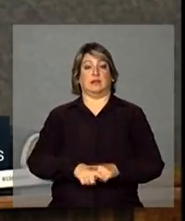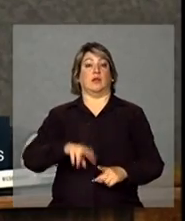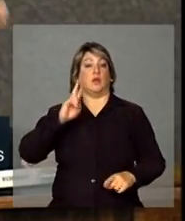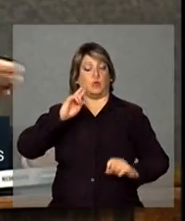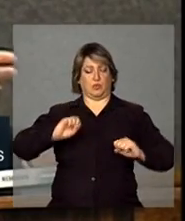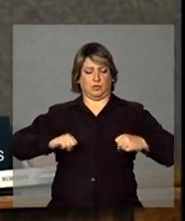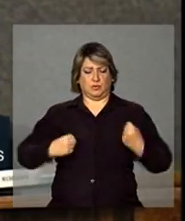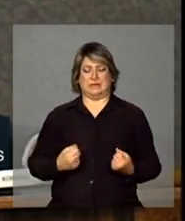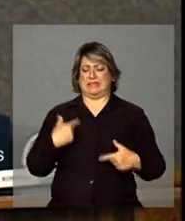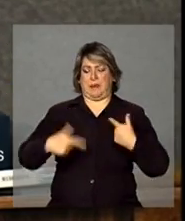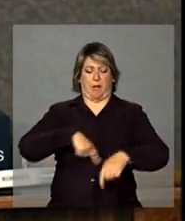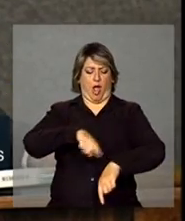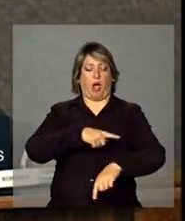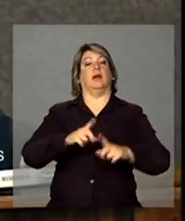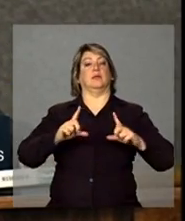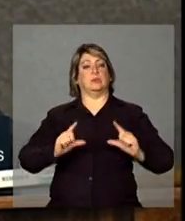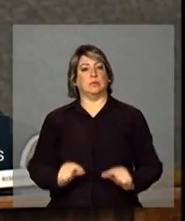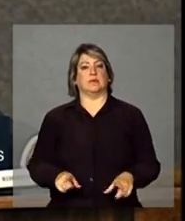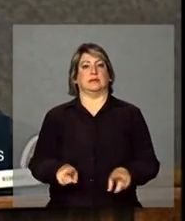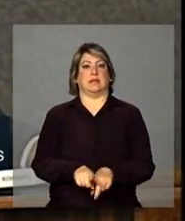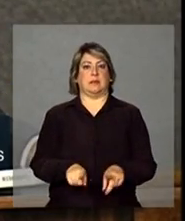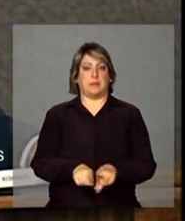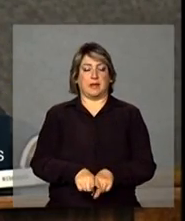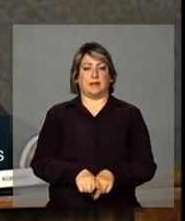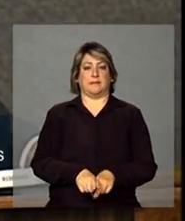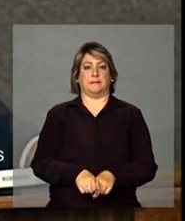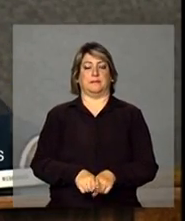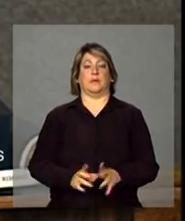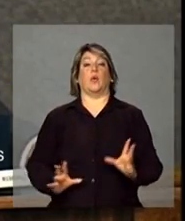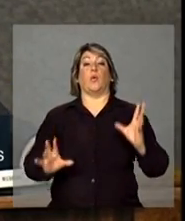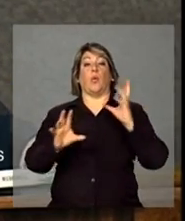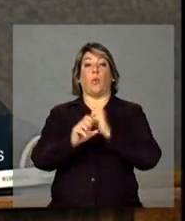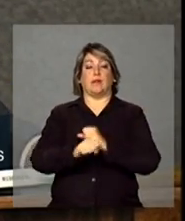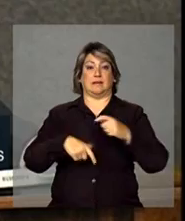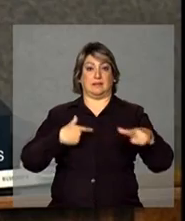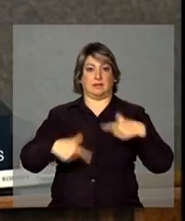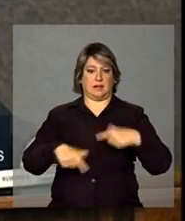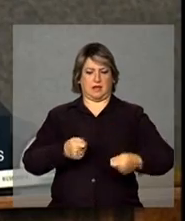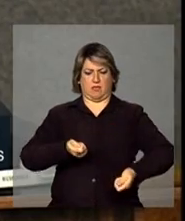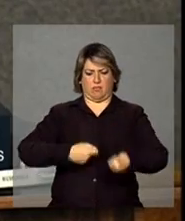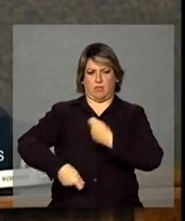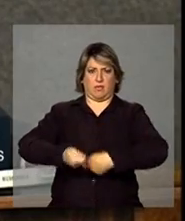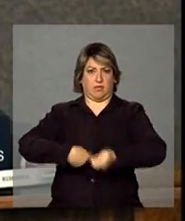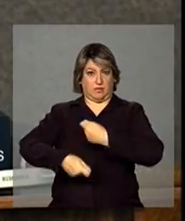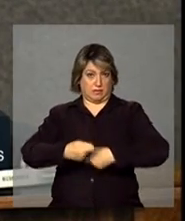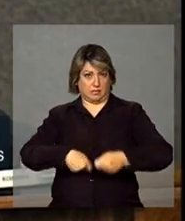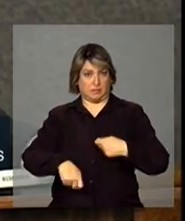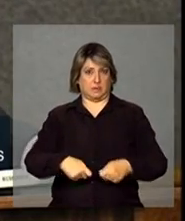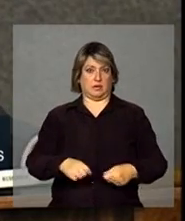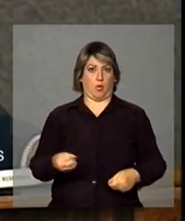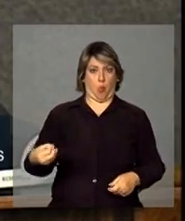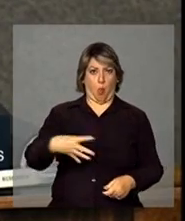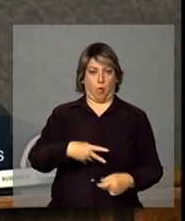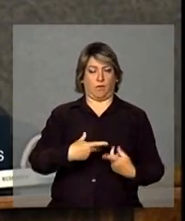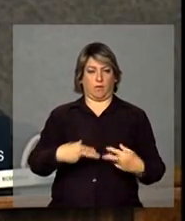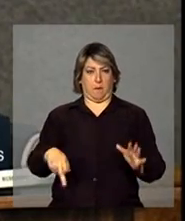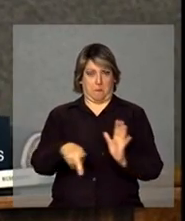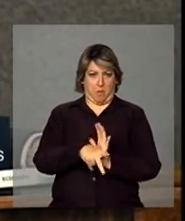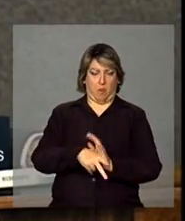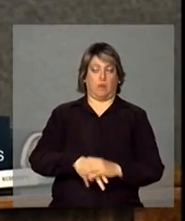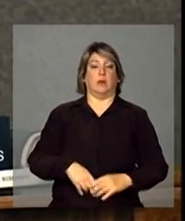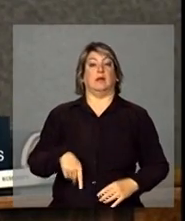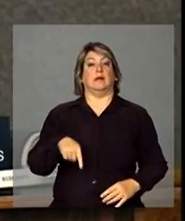cai a quantidade de trabalho empreendedor, de empreendedorismo no Brasil e